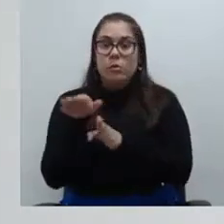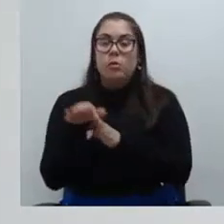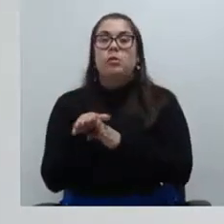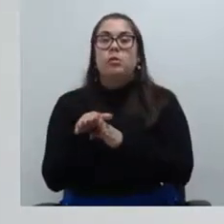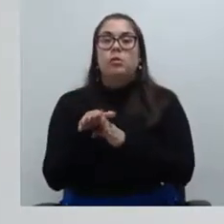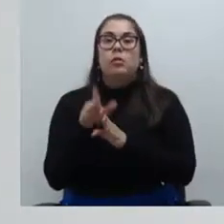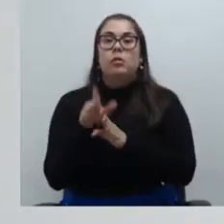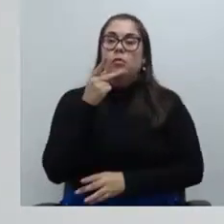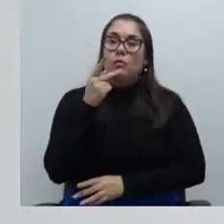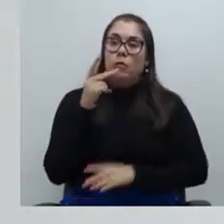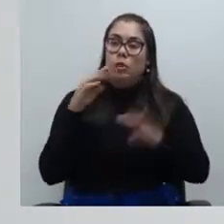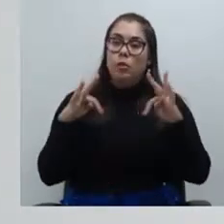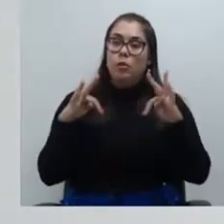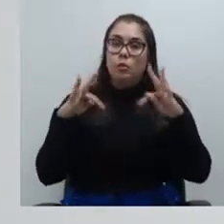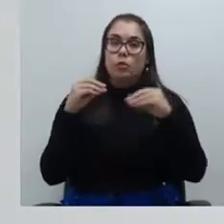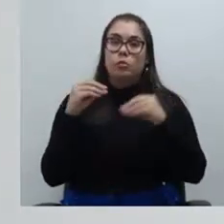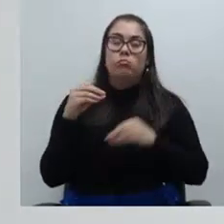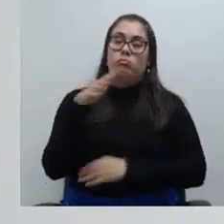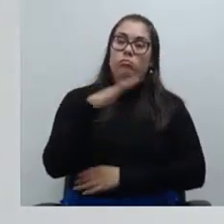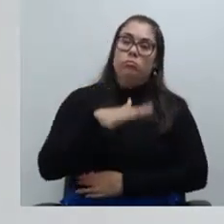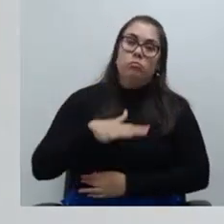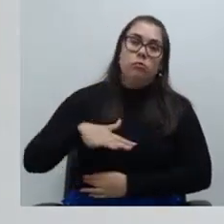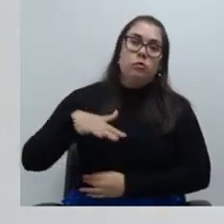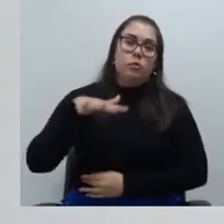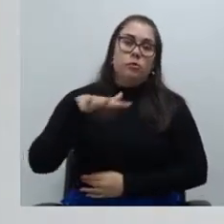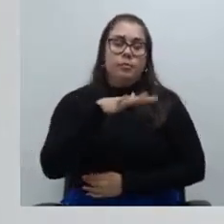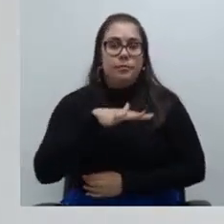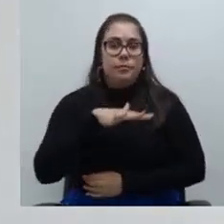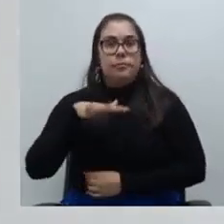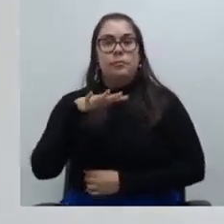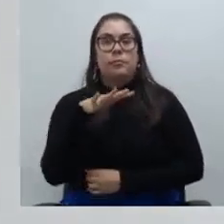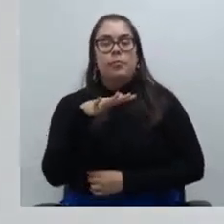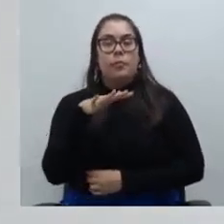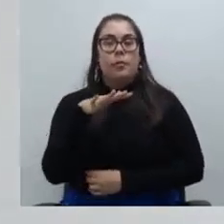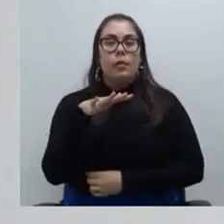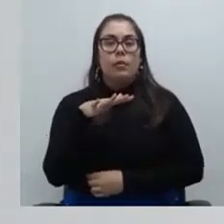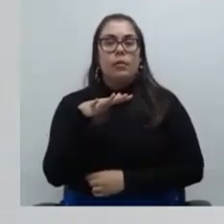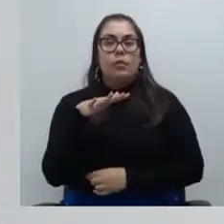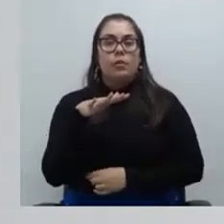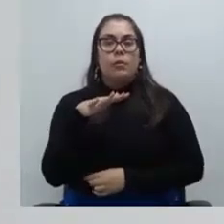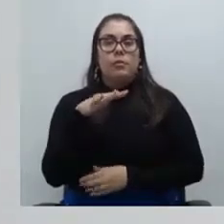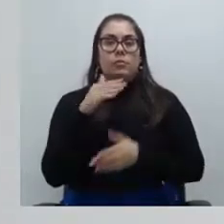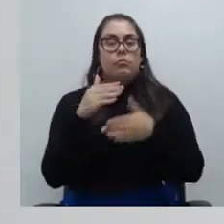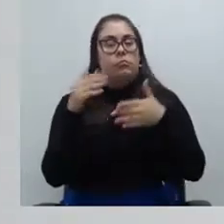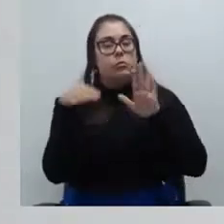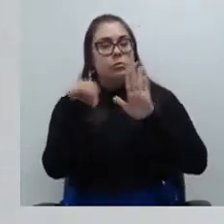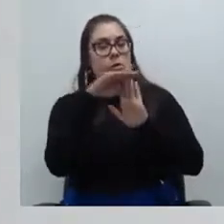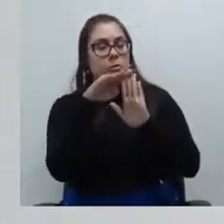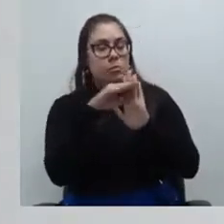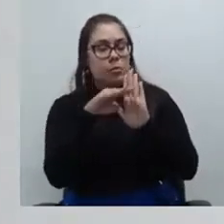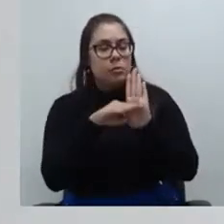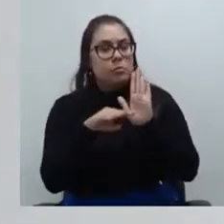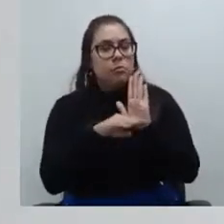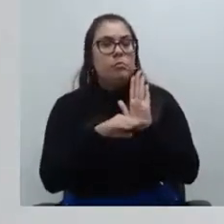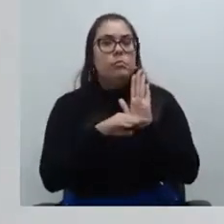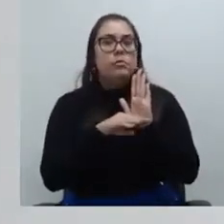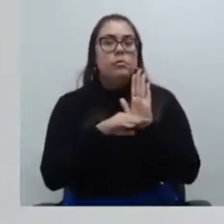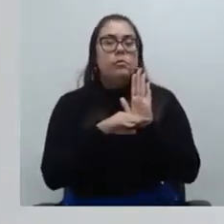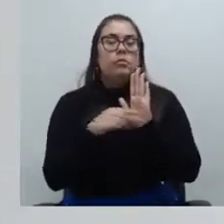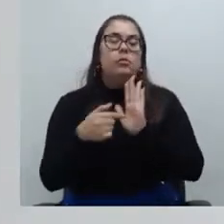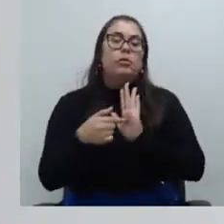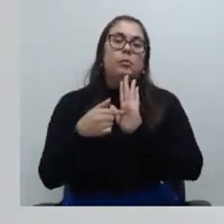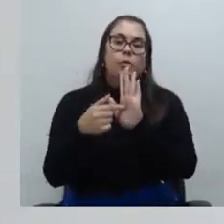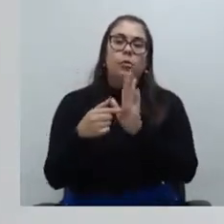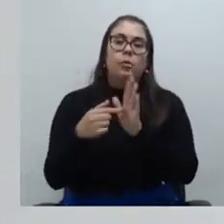fazer um panorama sobre a fala de todos os conselheiros e conselheiras começando sobre as pautas corporativas que foram